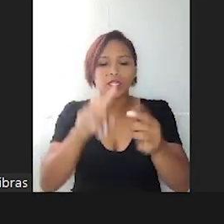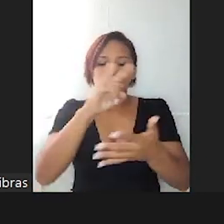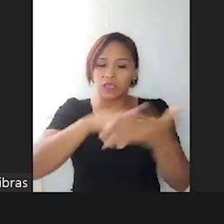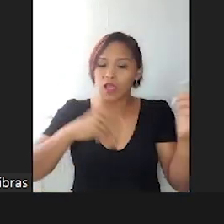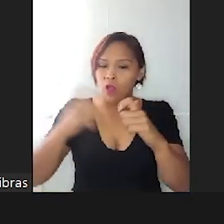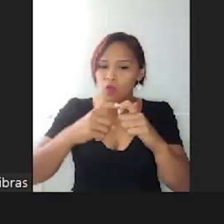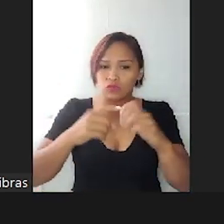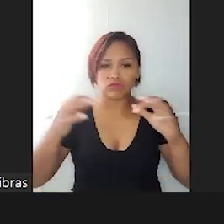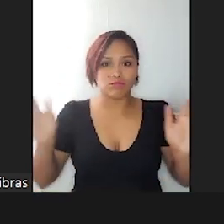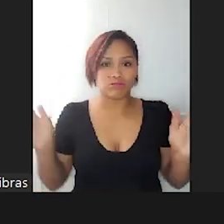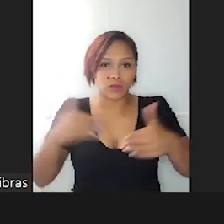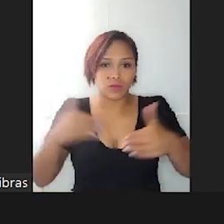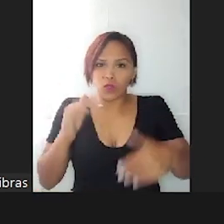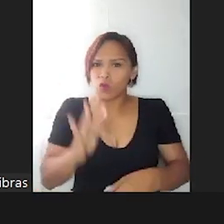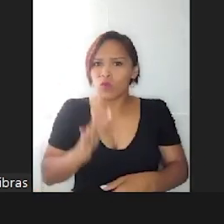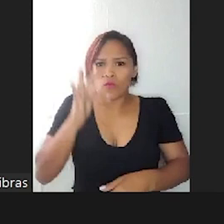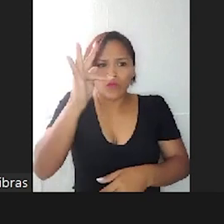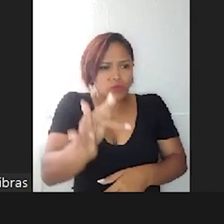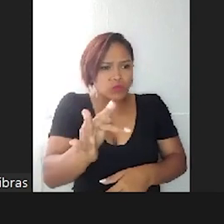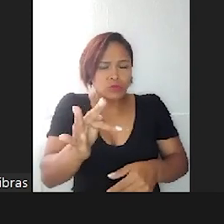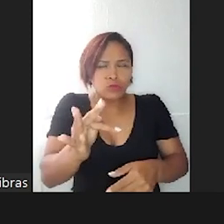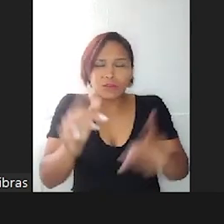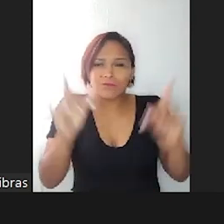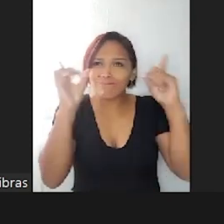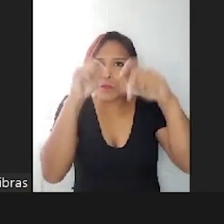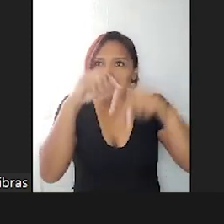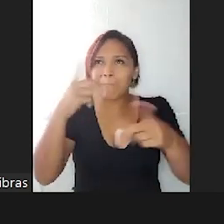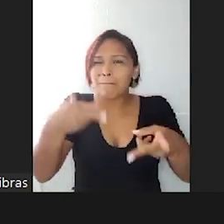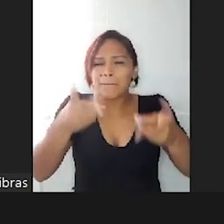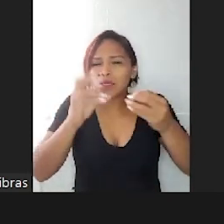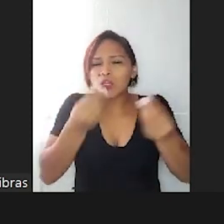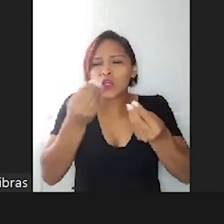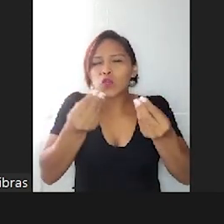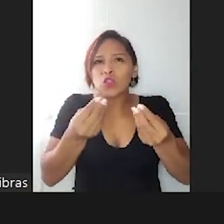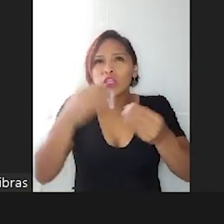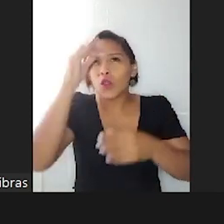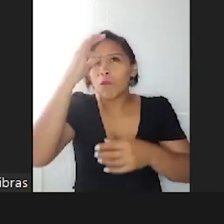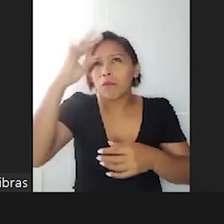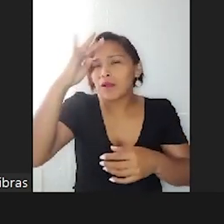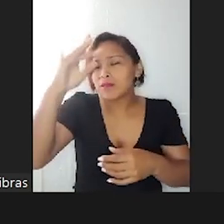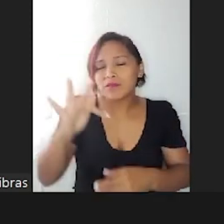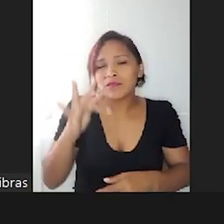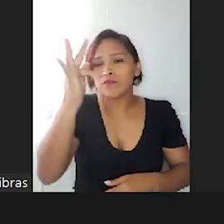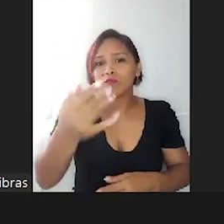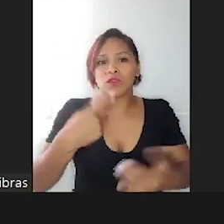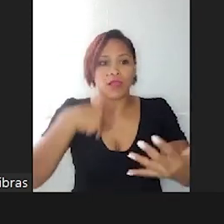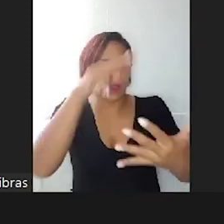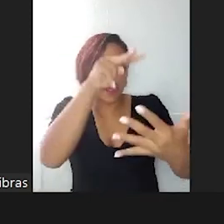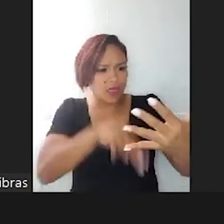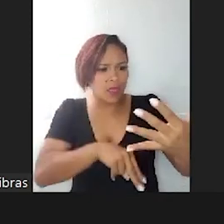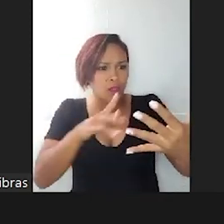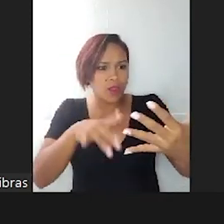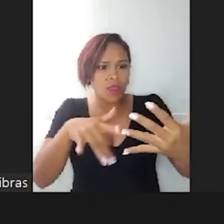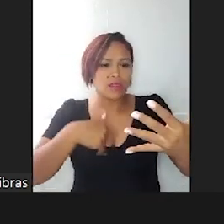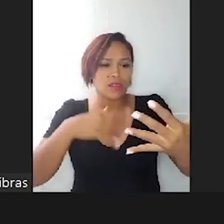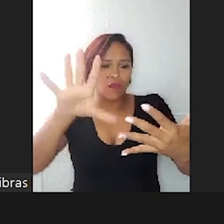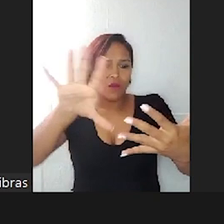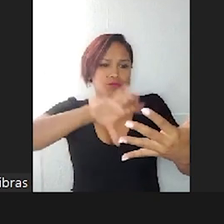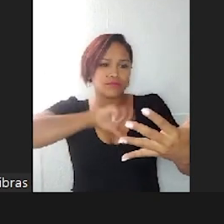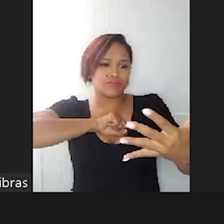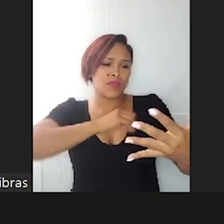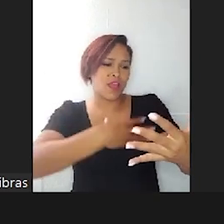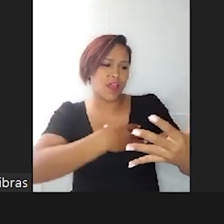o futuro, sim, é muito incerto. Pode ser muito difícil. E eu, lendo aquilo, projetei a vida do meu filho